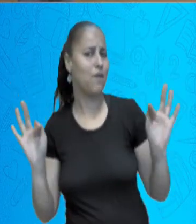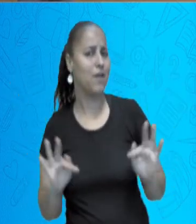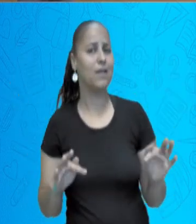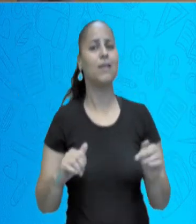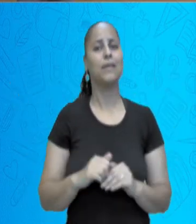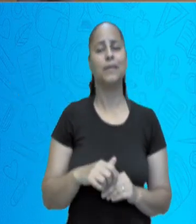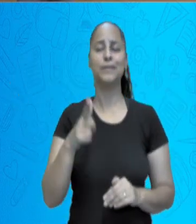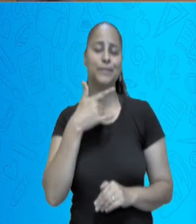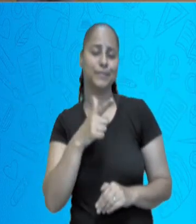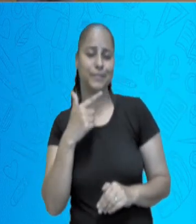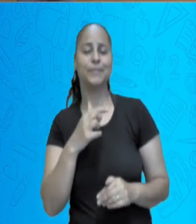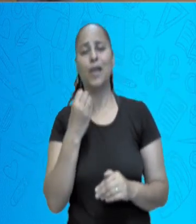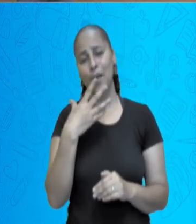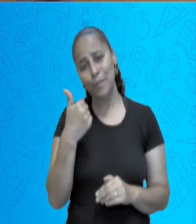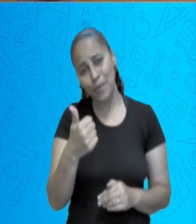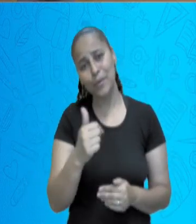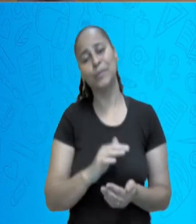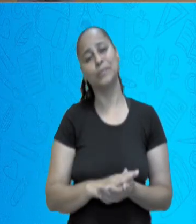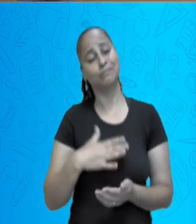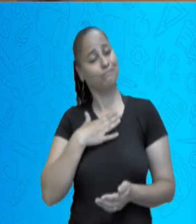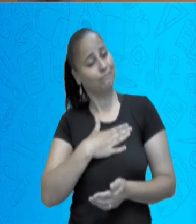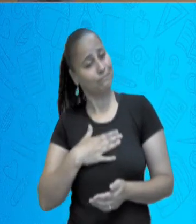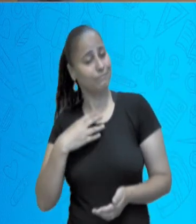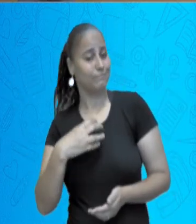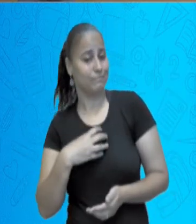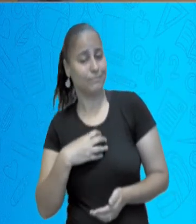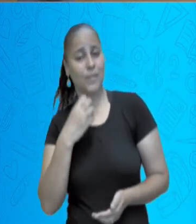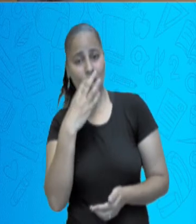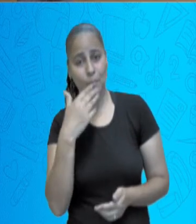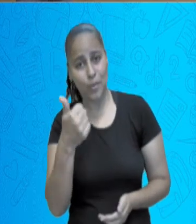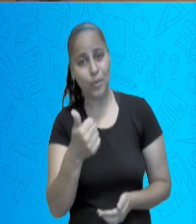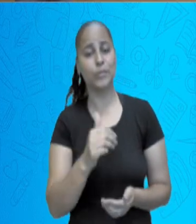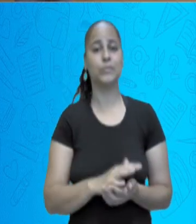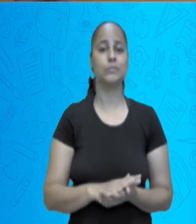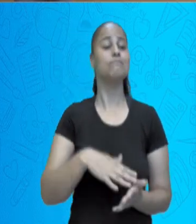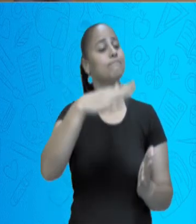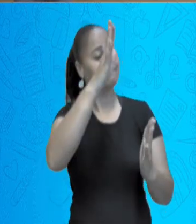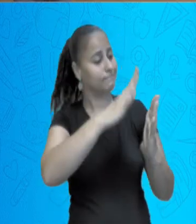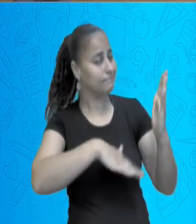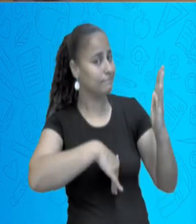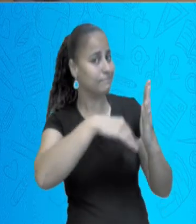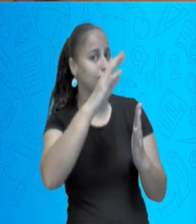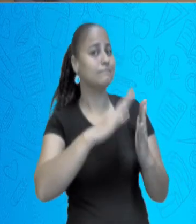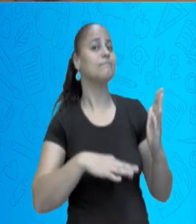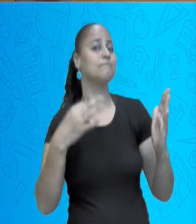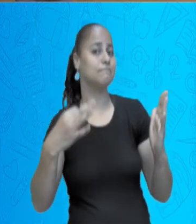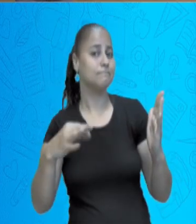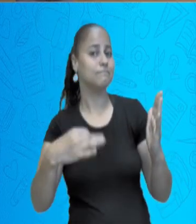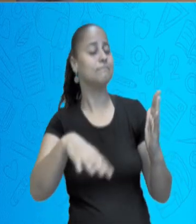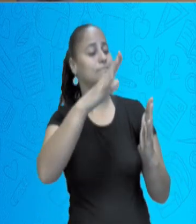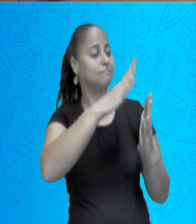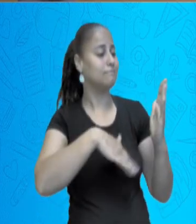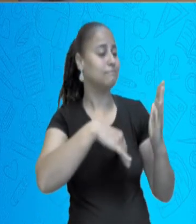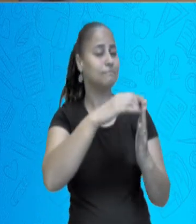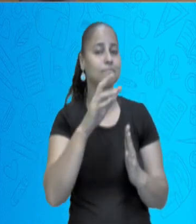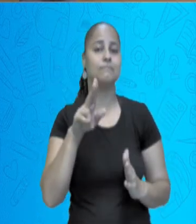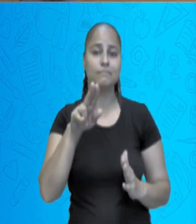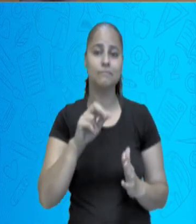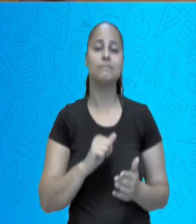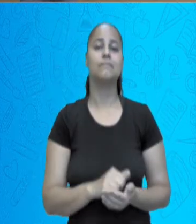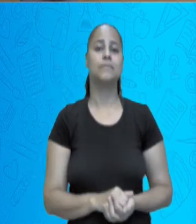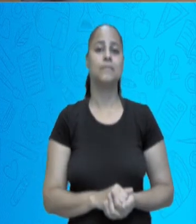rir um pouco, também é um sentimento e não deixa de ser arte, não é diferente,